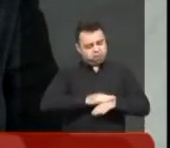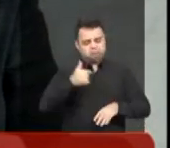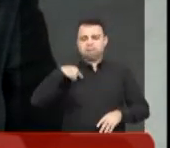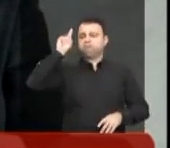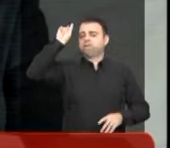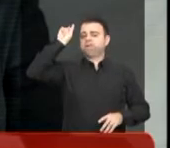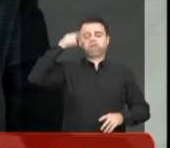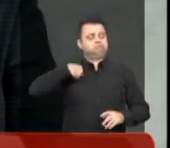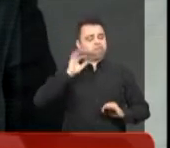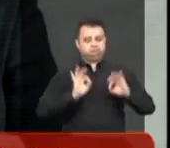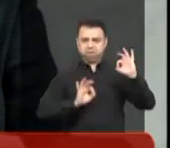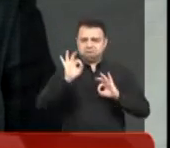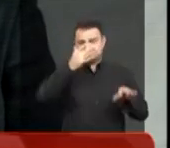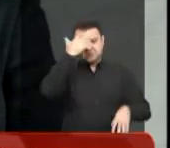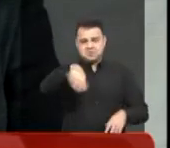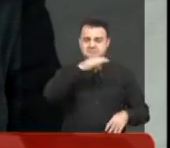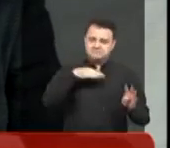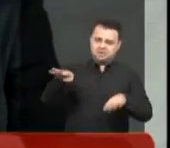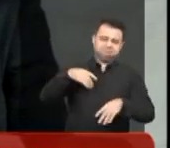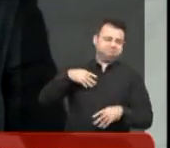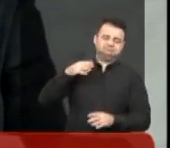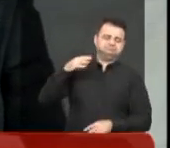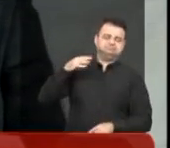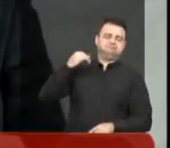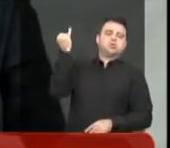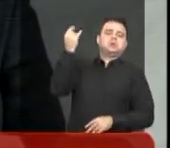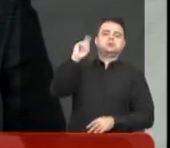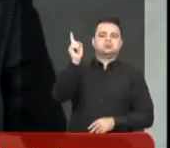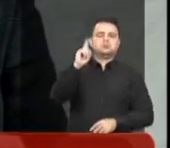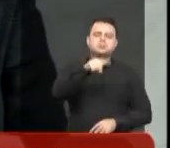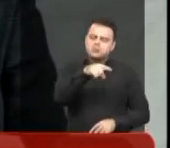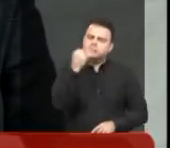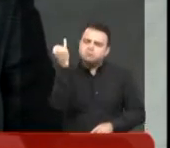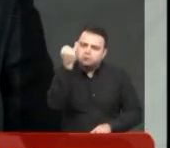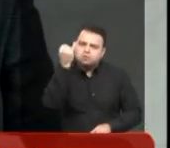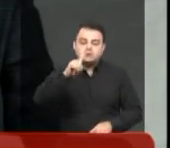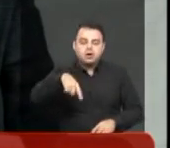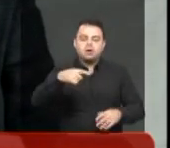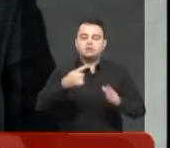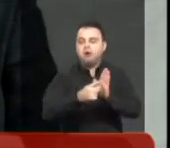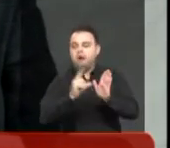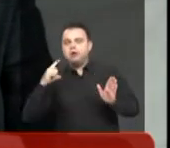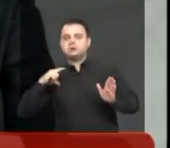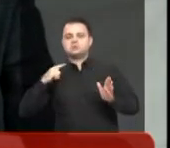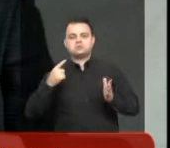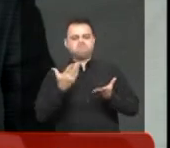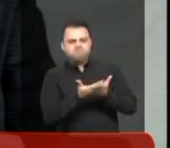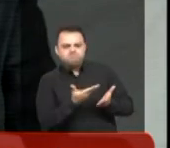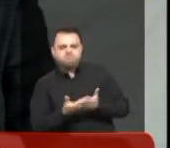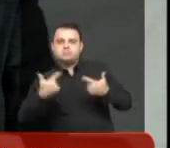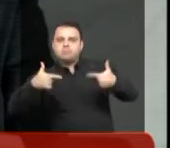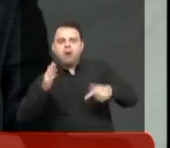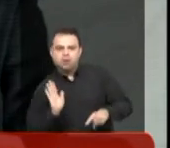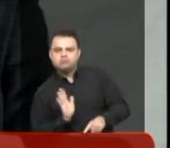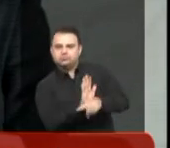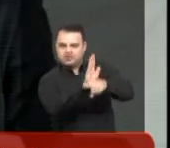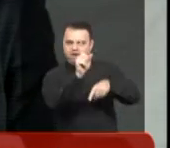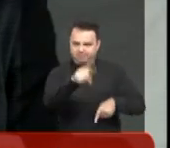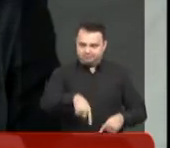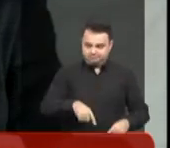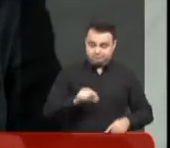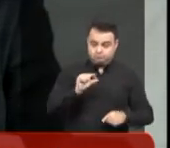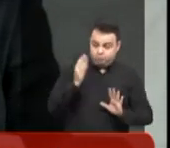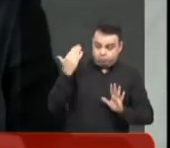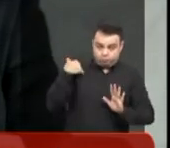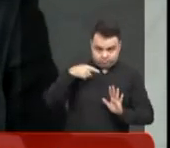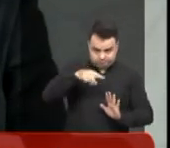autoria. Muita gente não dá importância para isso, mas é um trabalho preventivo. E agora, mais recentemente, eu